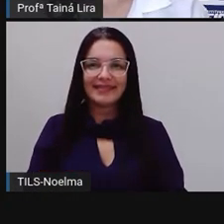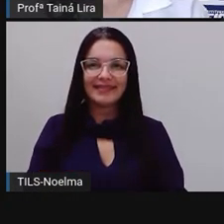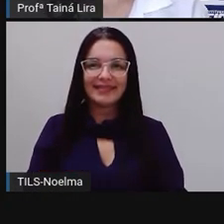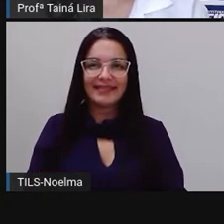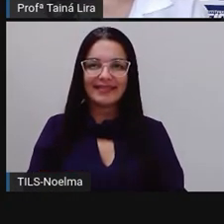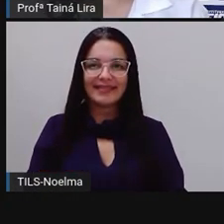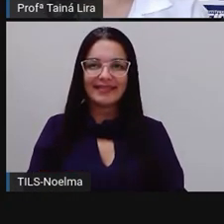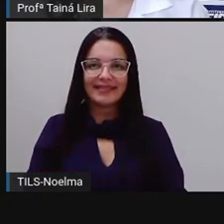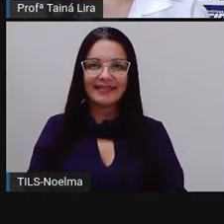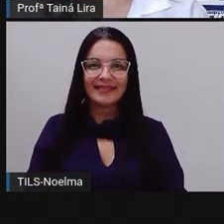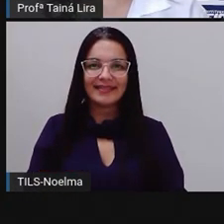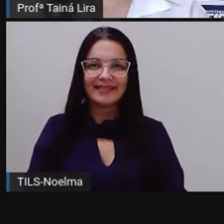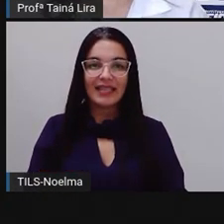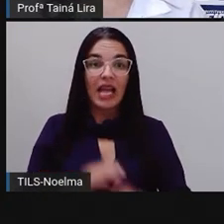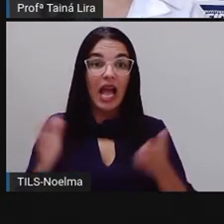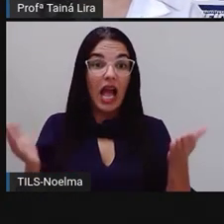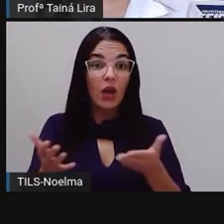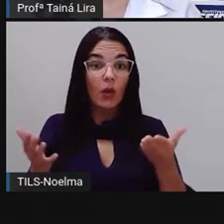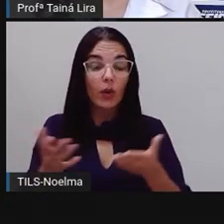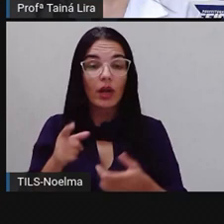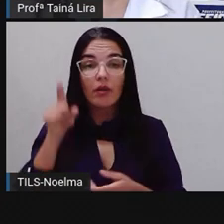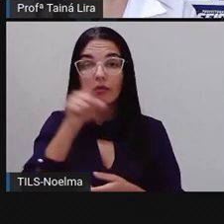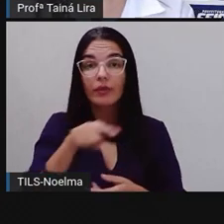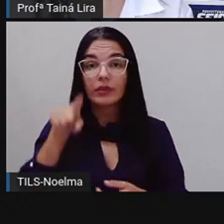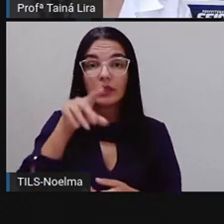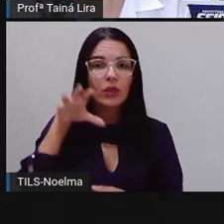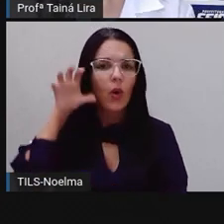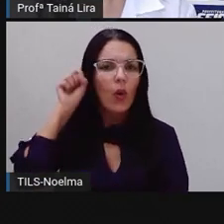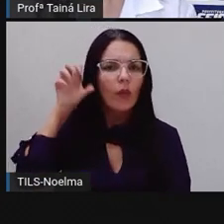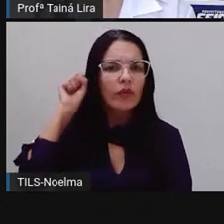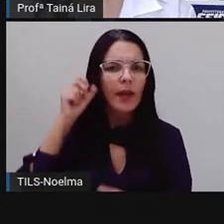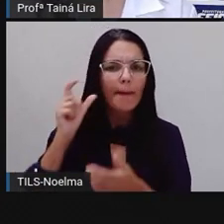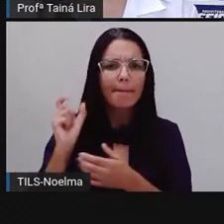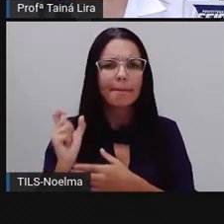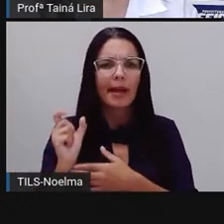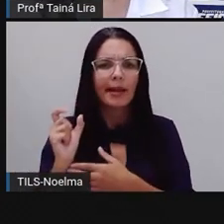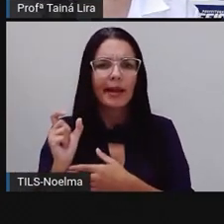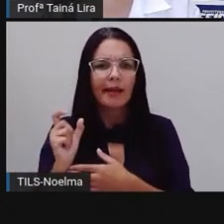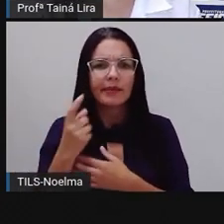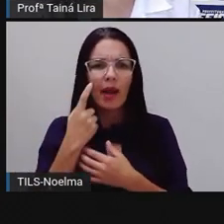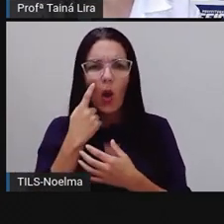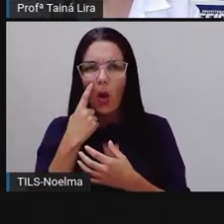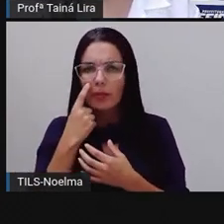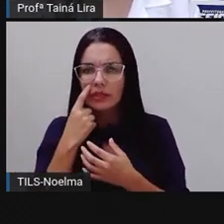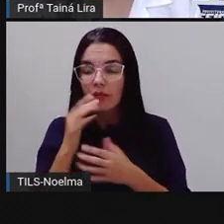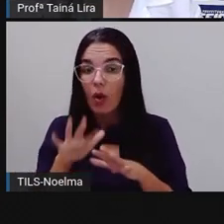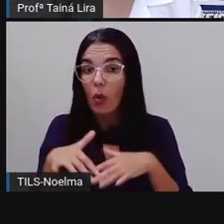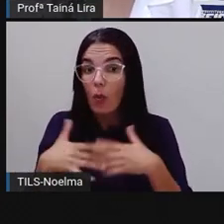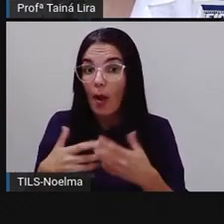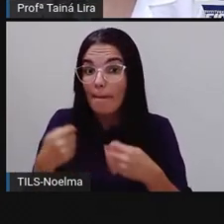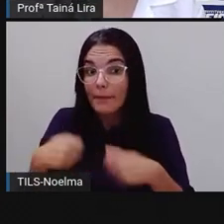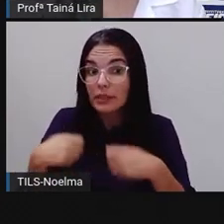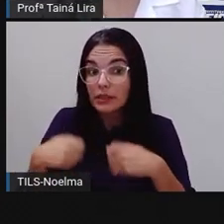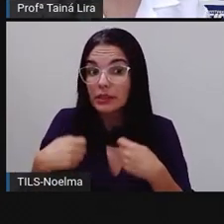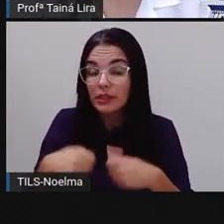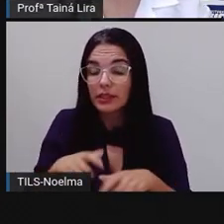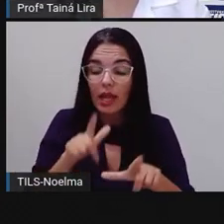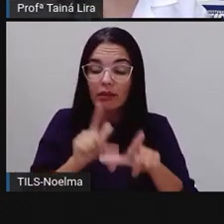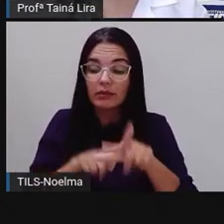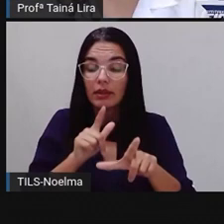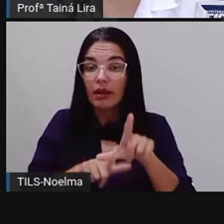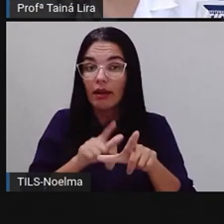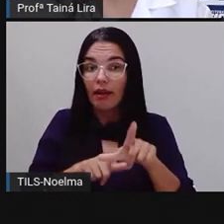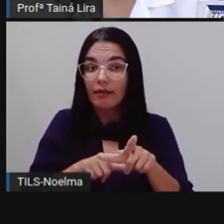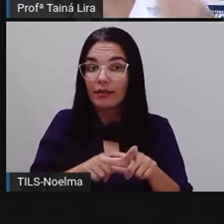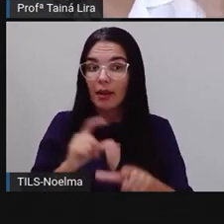Agora, olha lá, ouça as palavras e observe quais precisam de letra maiúscula. Então, nós temos aqui a